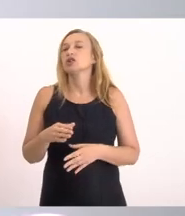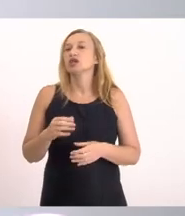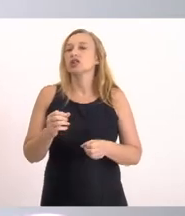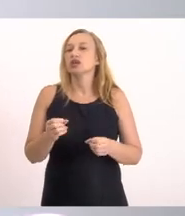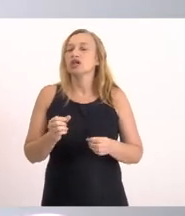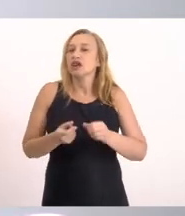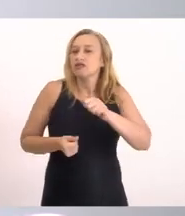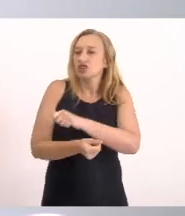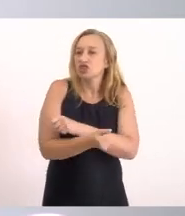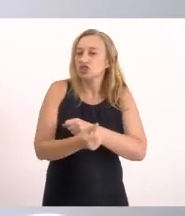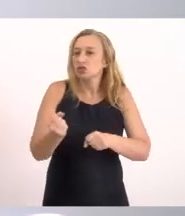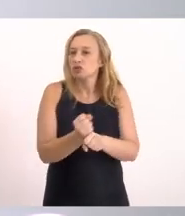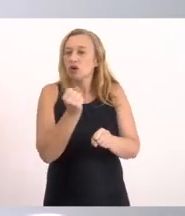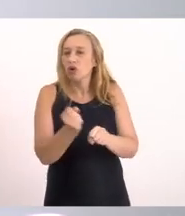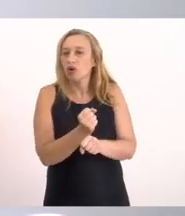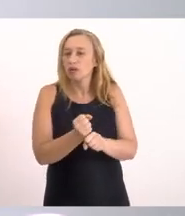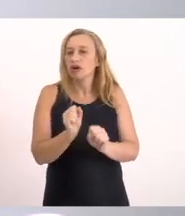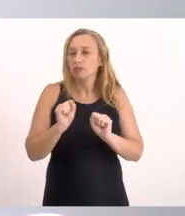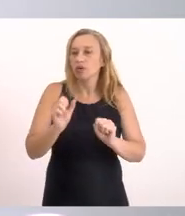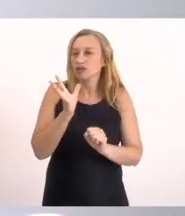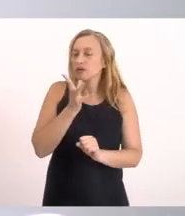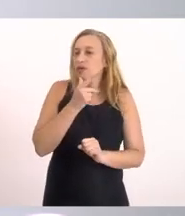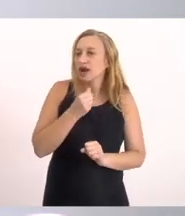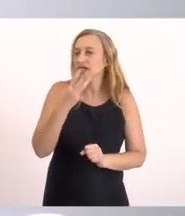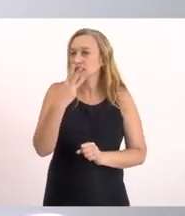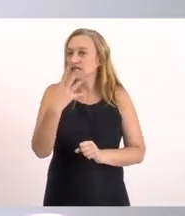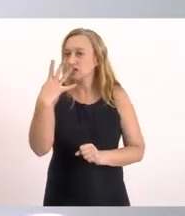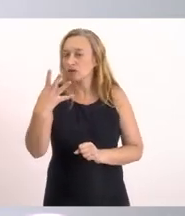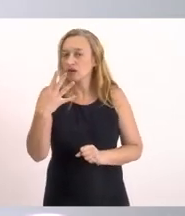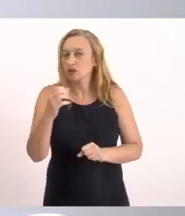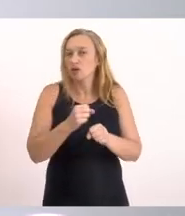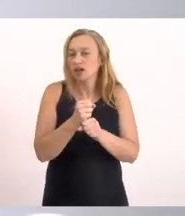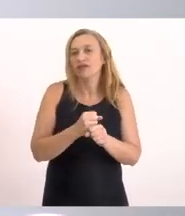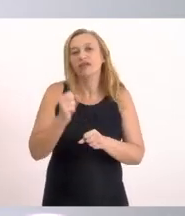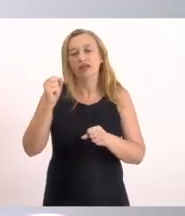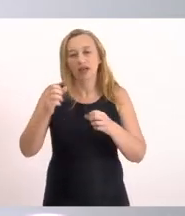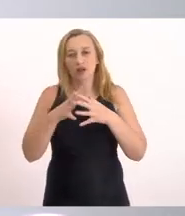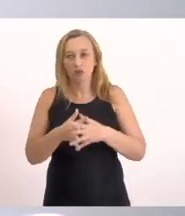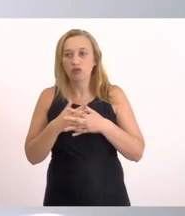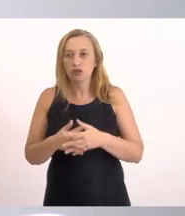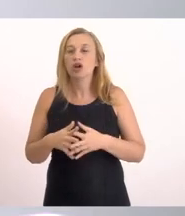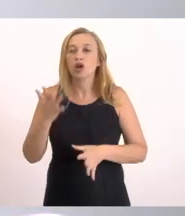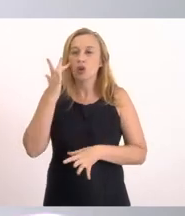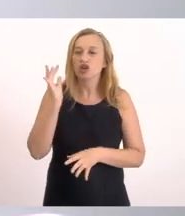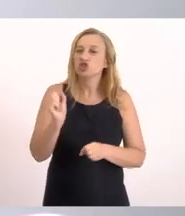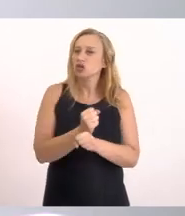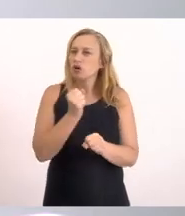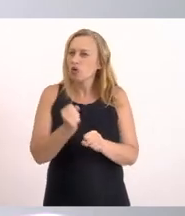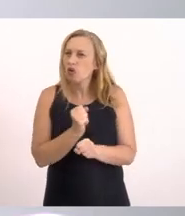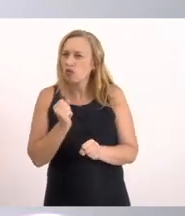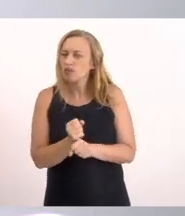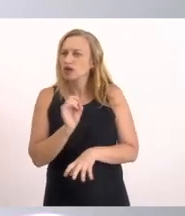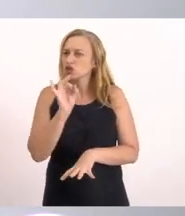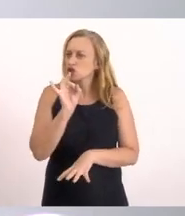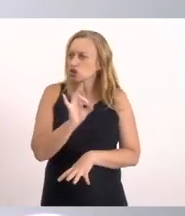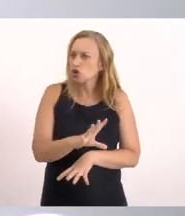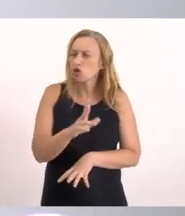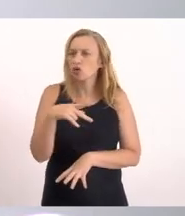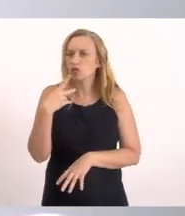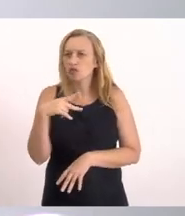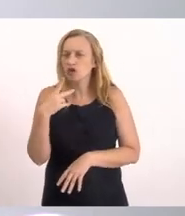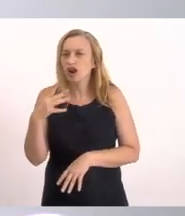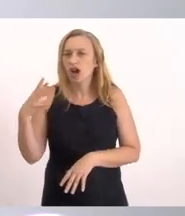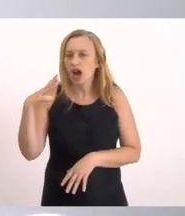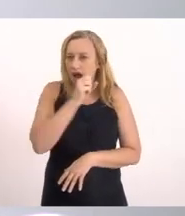pode ter durabilidade De 3 a 4 anos É muito complicado Então acho que assim É uma obra Que é só Como diz